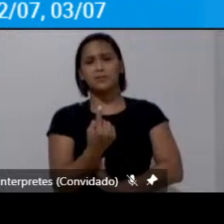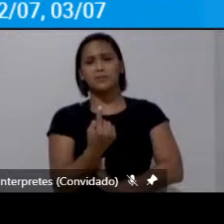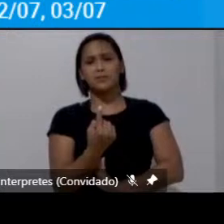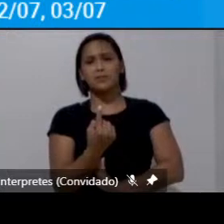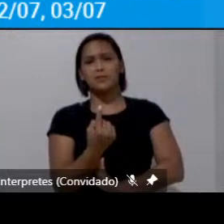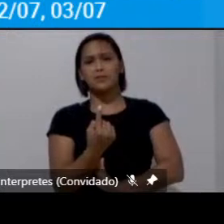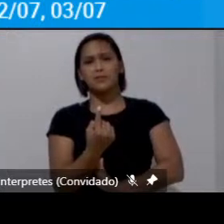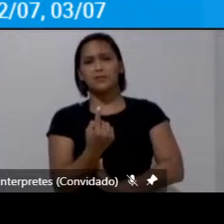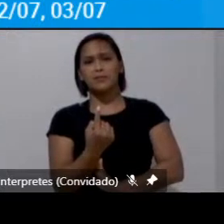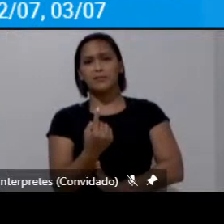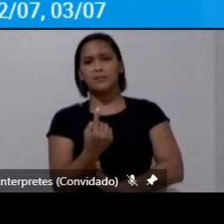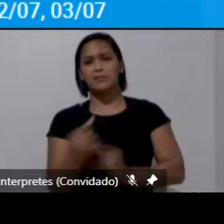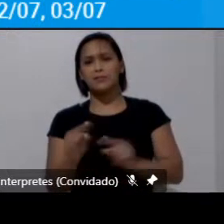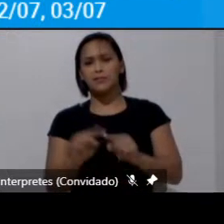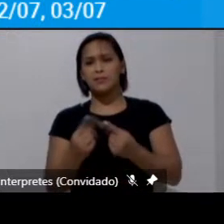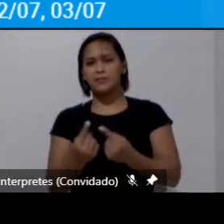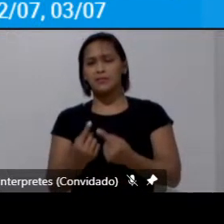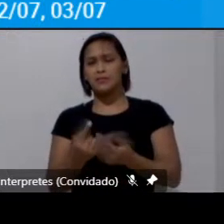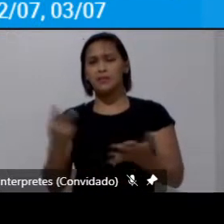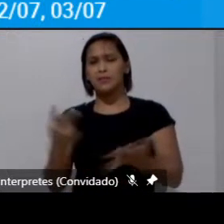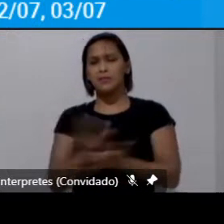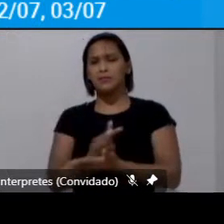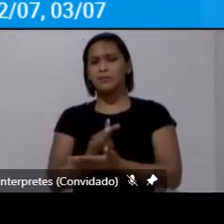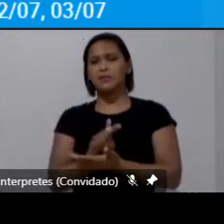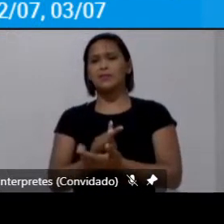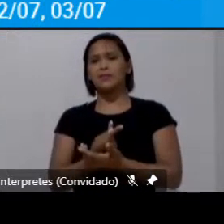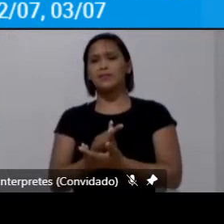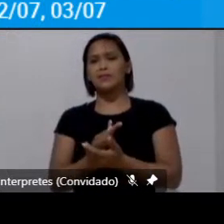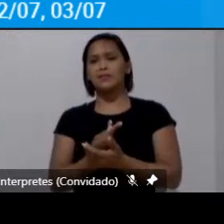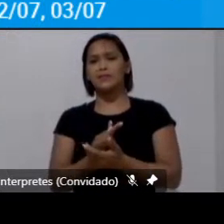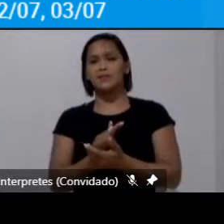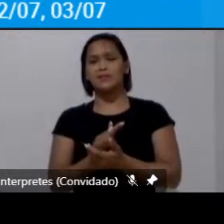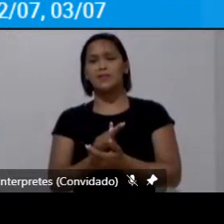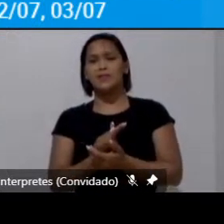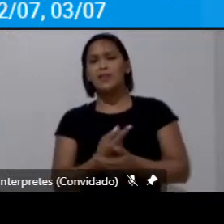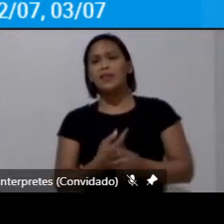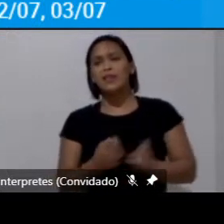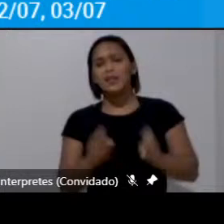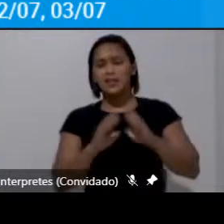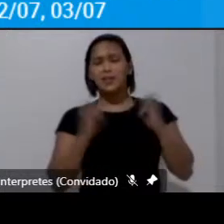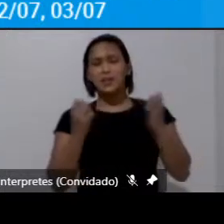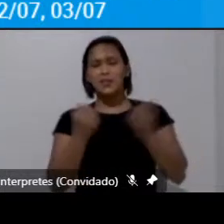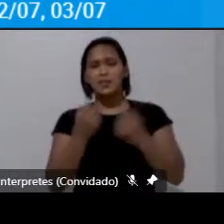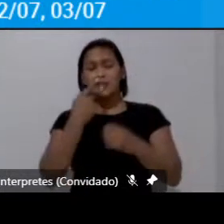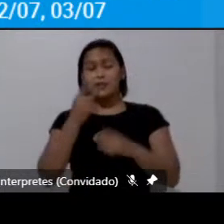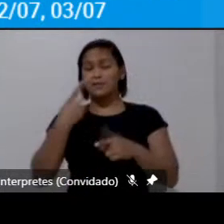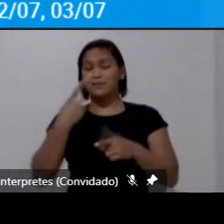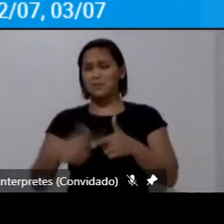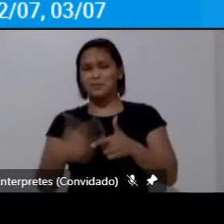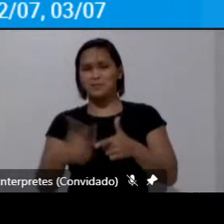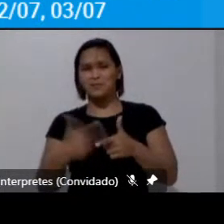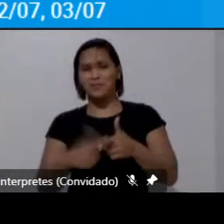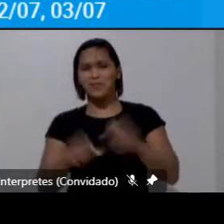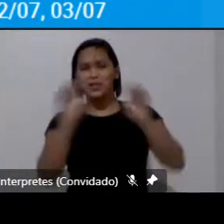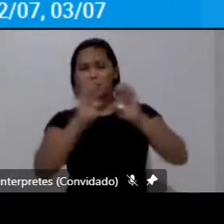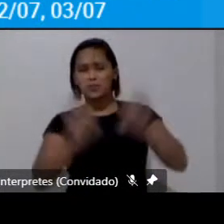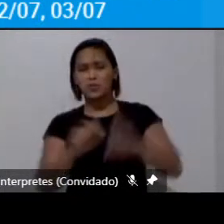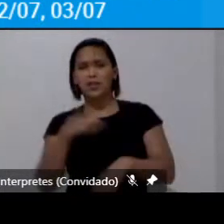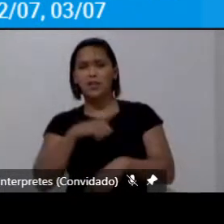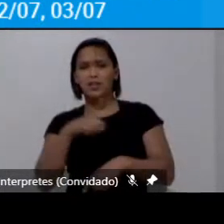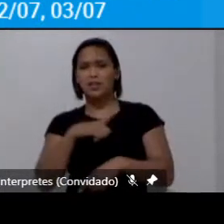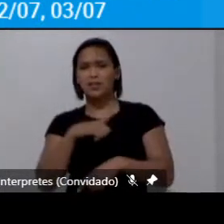pontos de evidência inegável dos problemas estruturais que nós temos